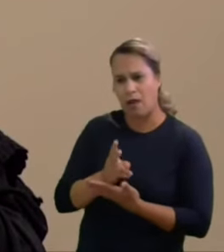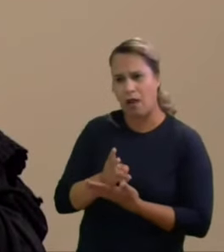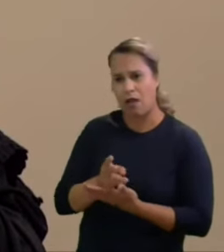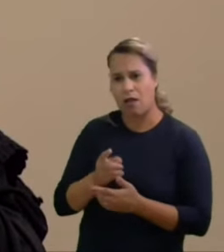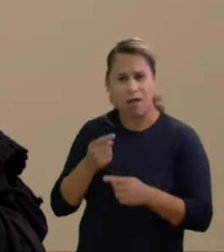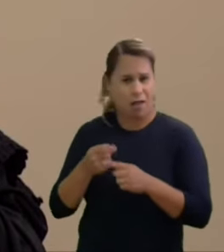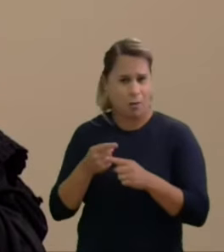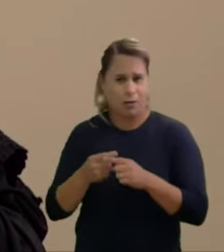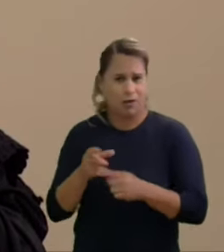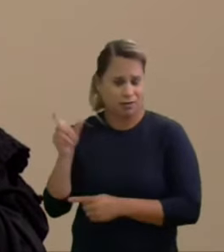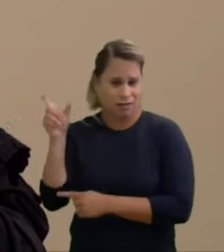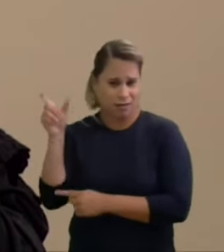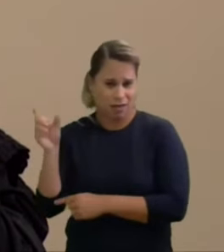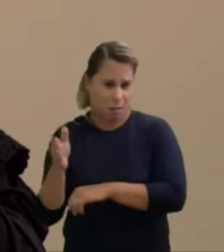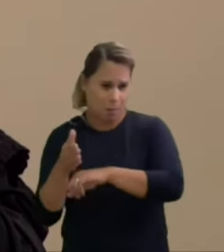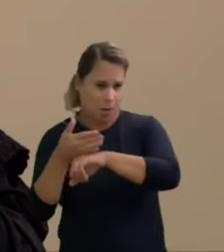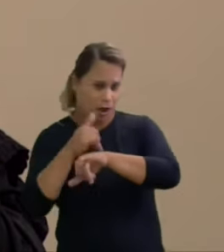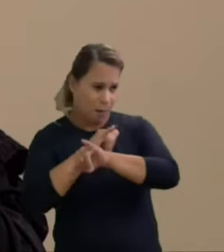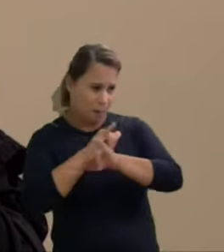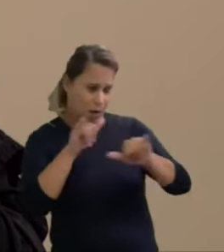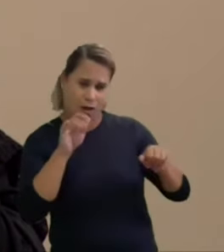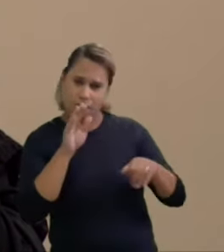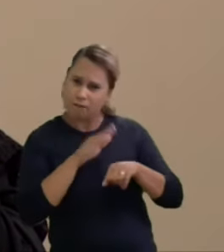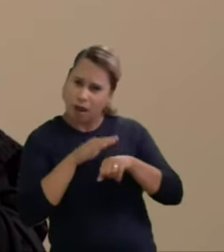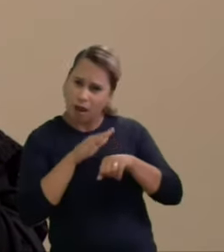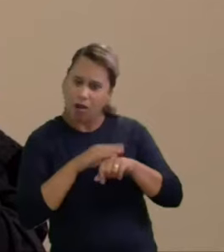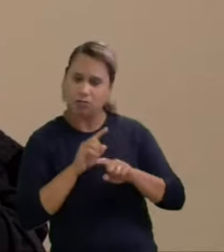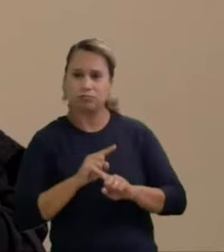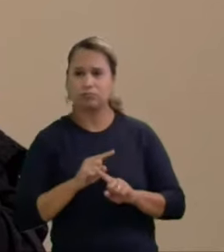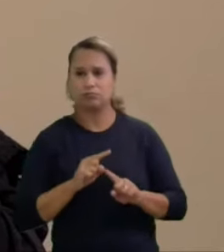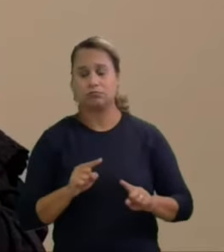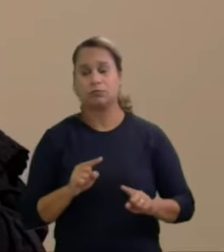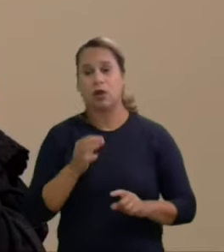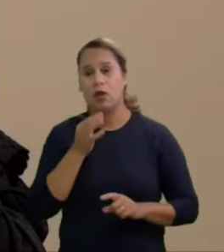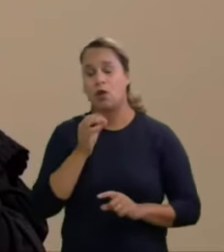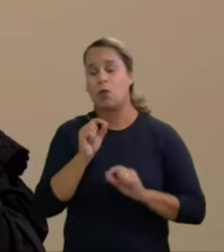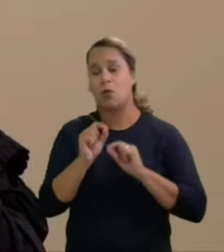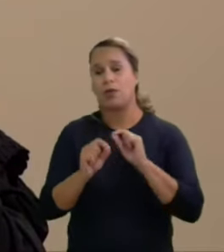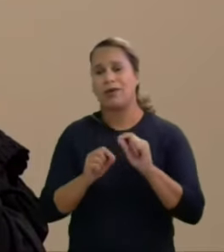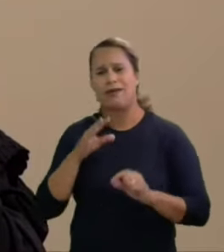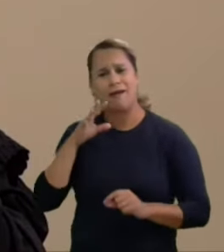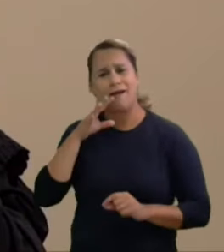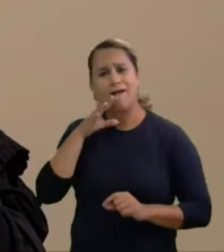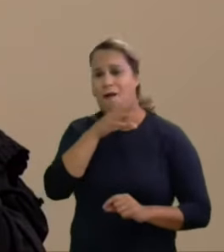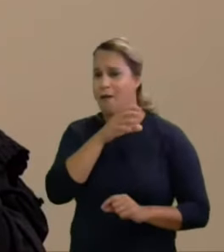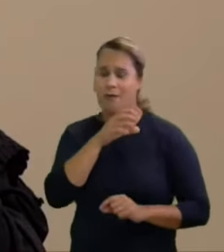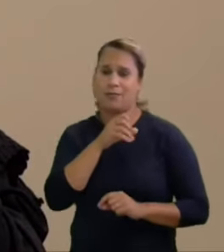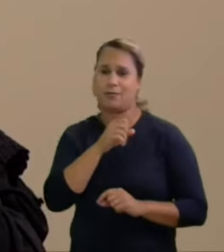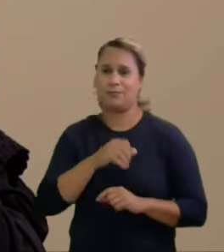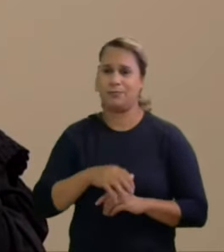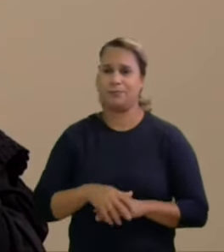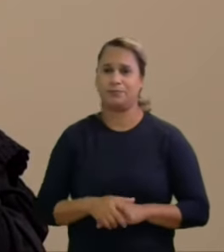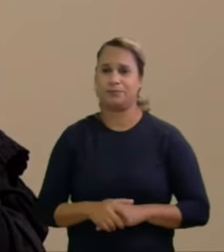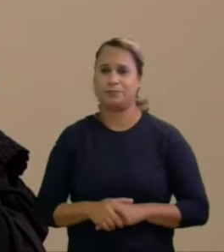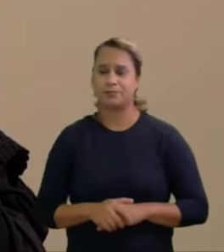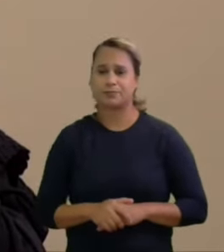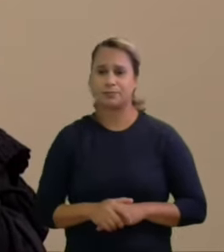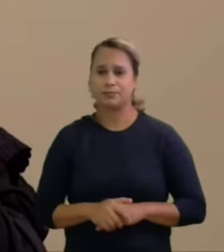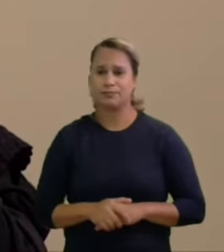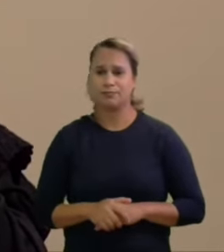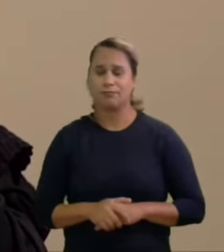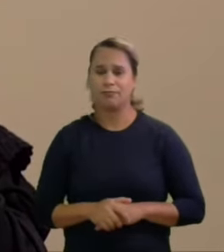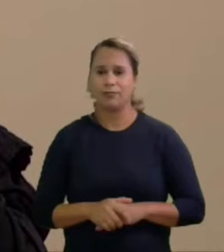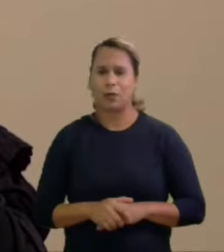a presidência pelo Podemos obviamente deve-se a condução da Lava Jato e os atos lá perpetrados de uma arena de intensa polarização